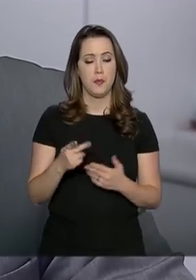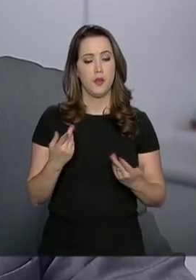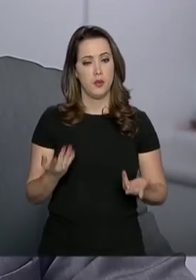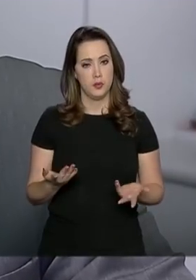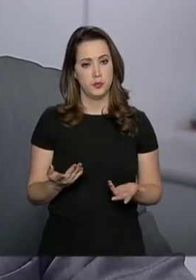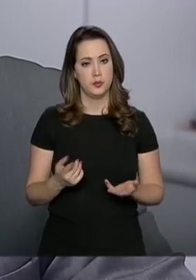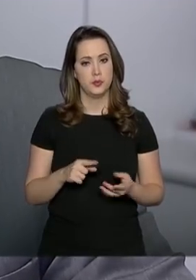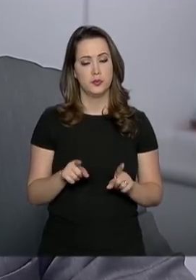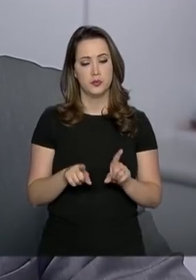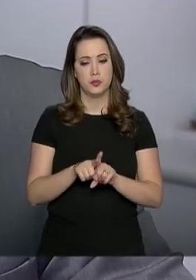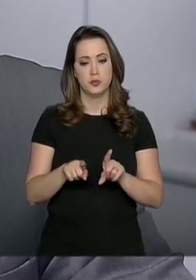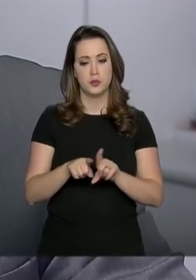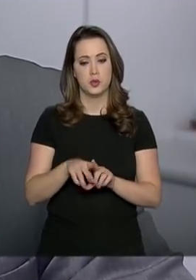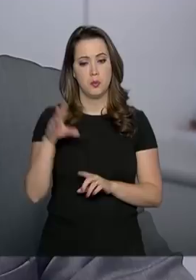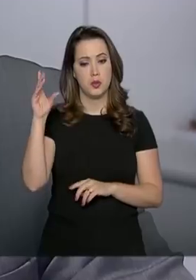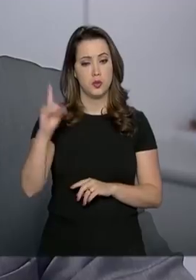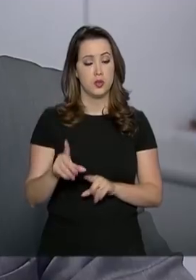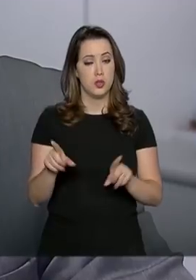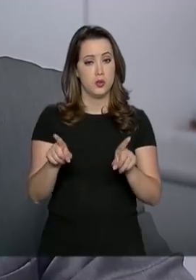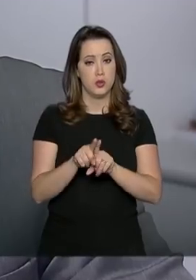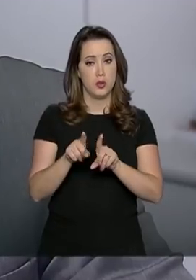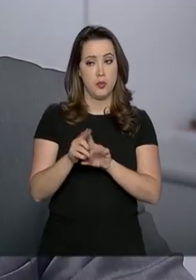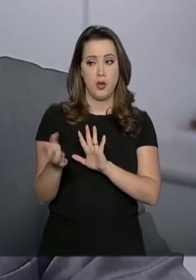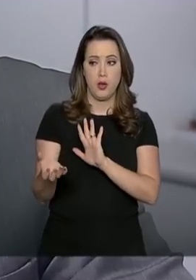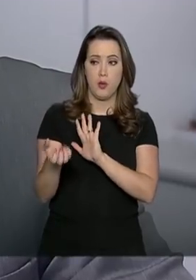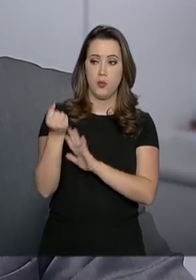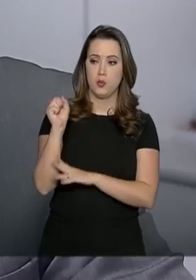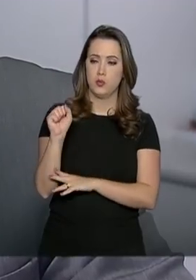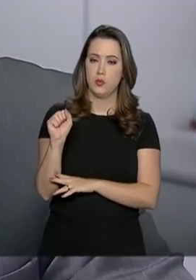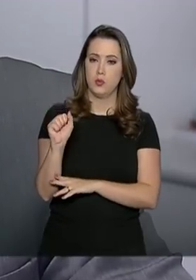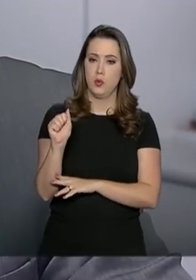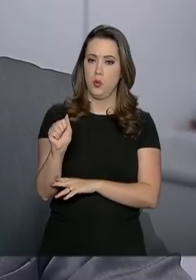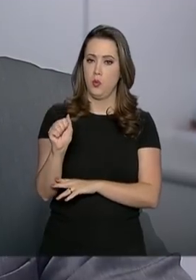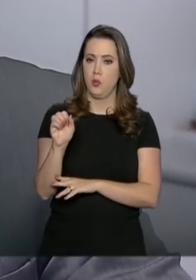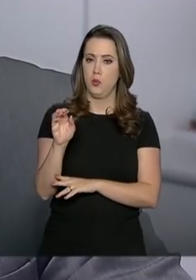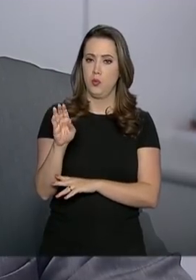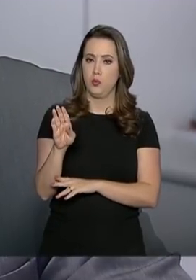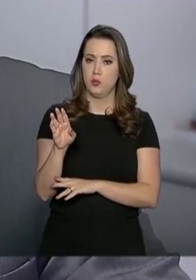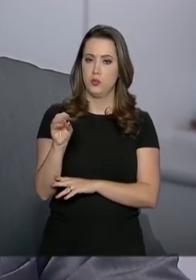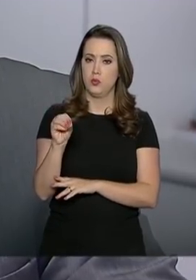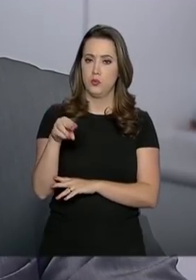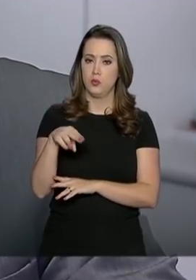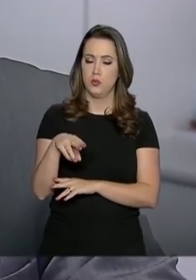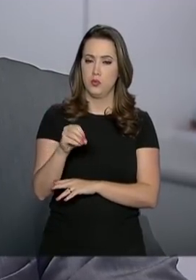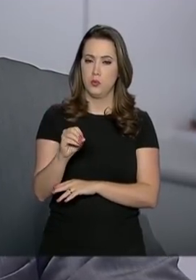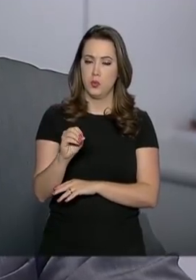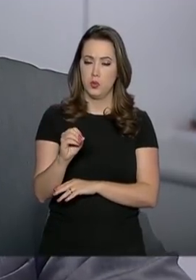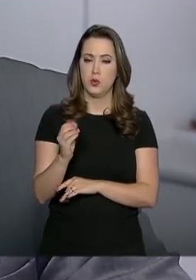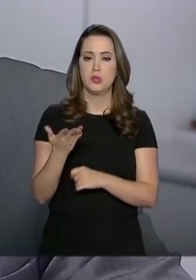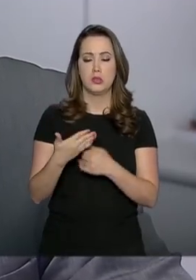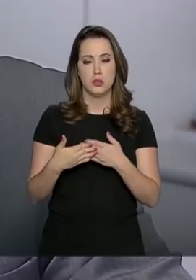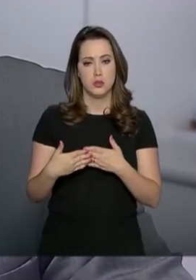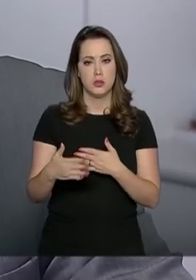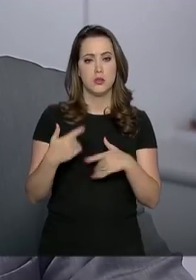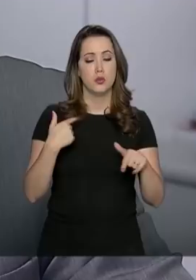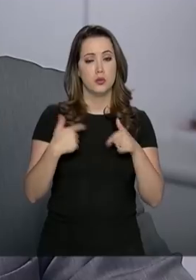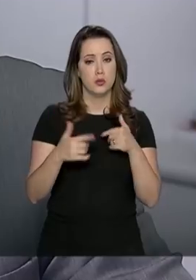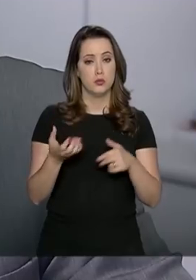direito. Além disso, é fonte de direito também para receber o abono salarial. Aqueles trabalhadores que se encontram na faixa do abono salarial,